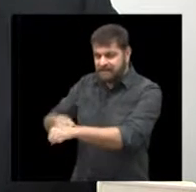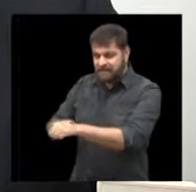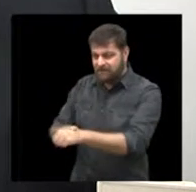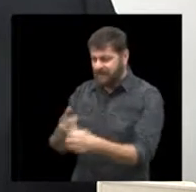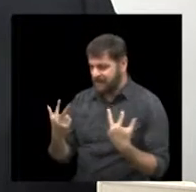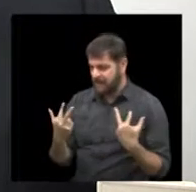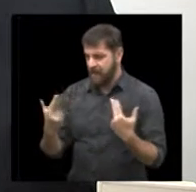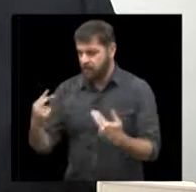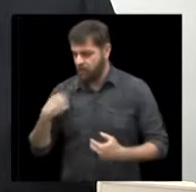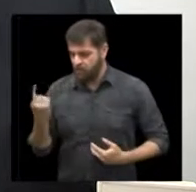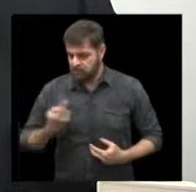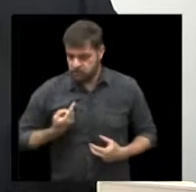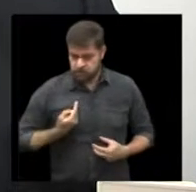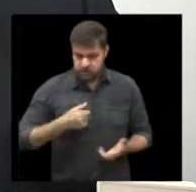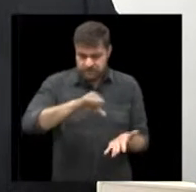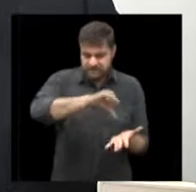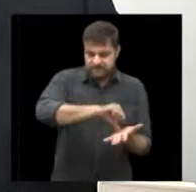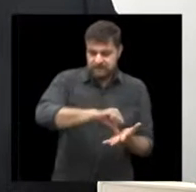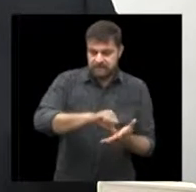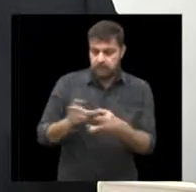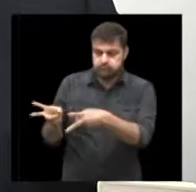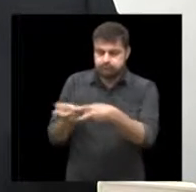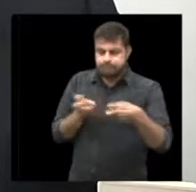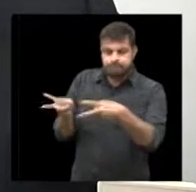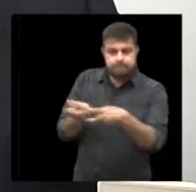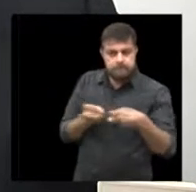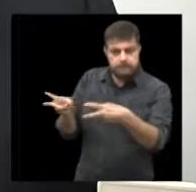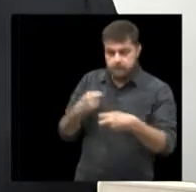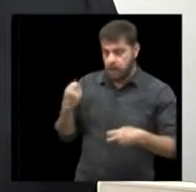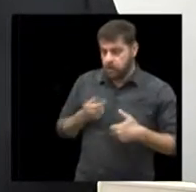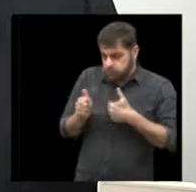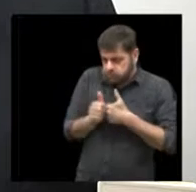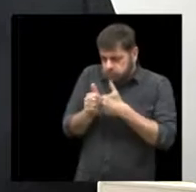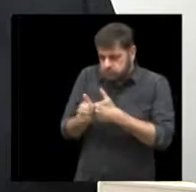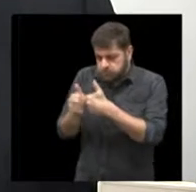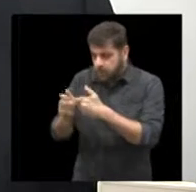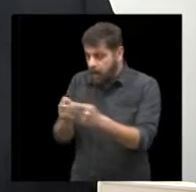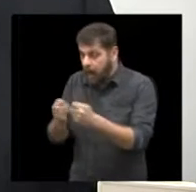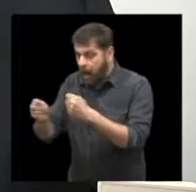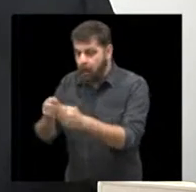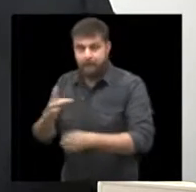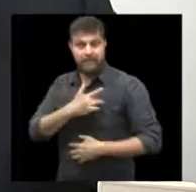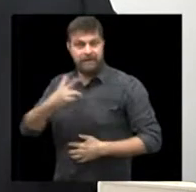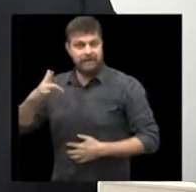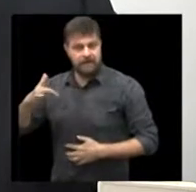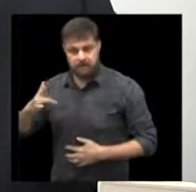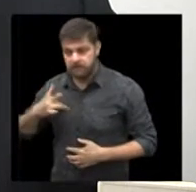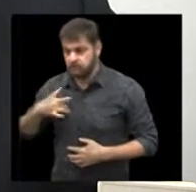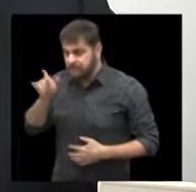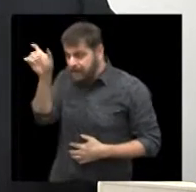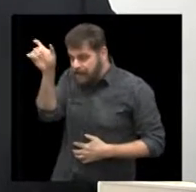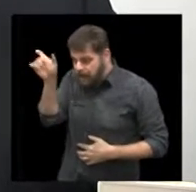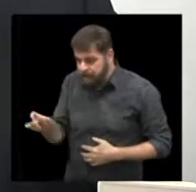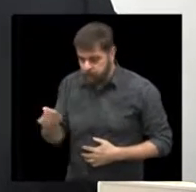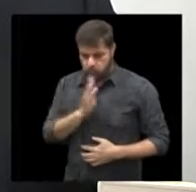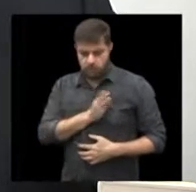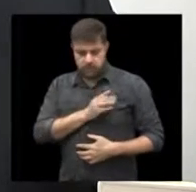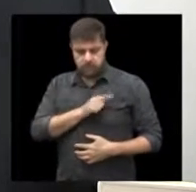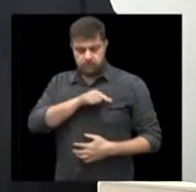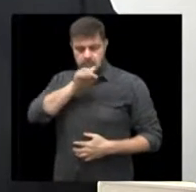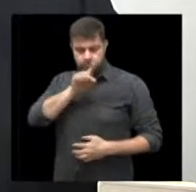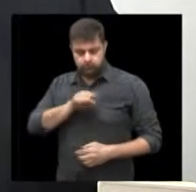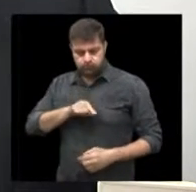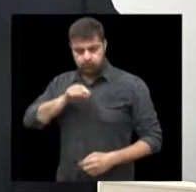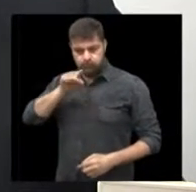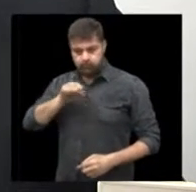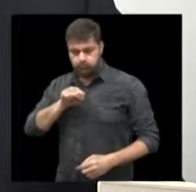se transfere para a nossa plataforma então nós temos condições de acompanhar todos os seus sinais de tais de eletrocardiograma de traçado